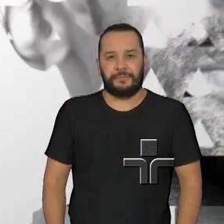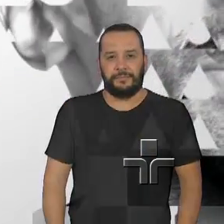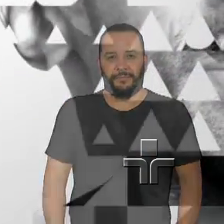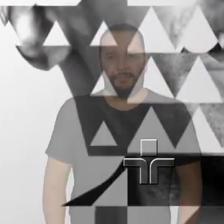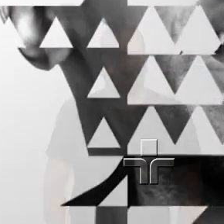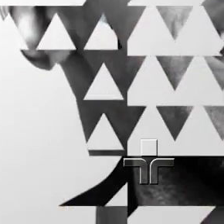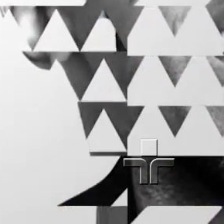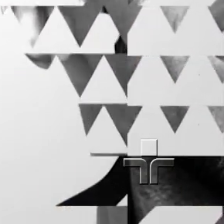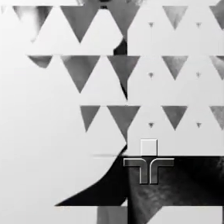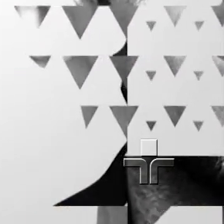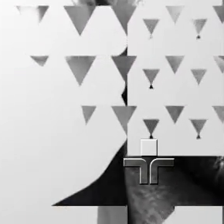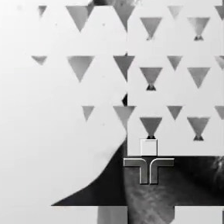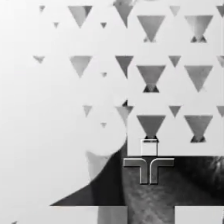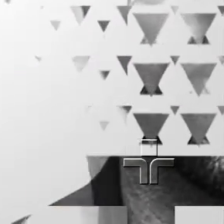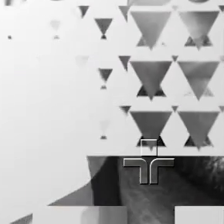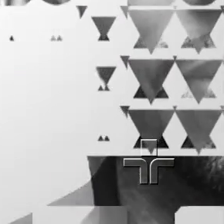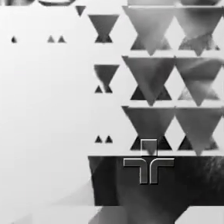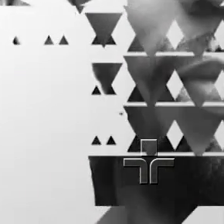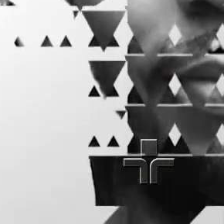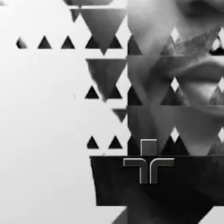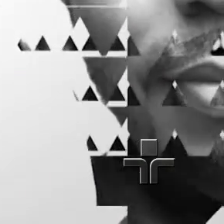Música Música